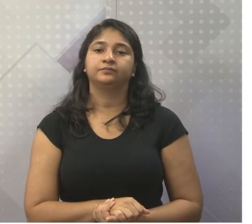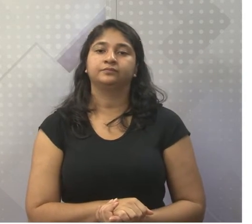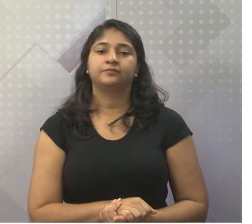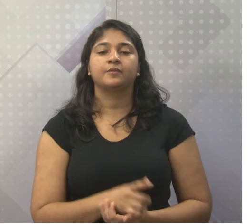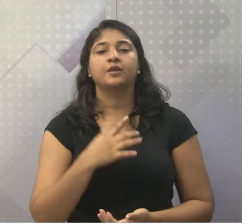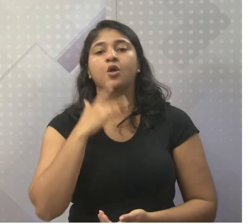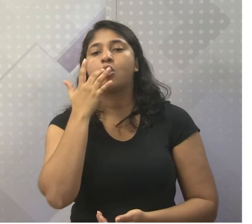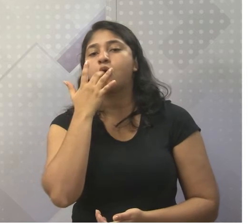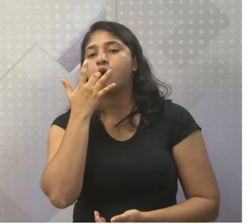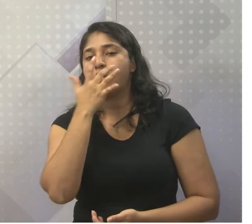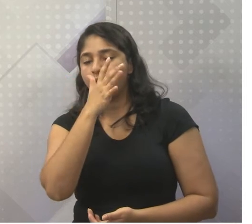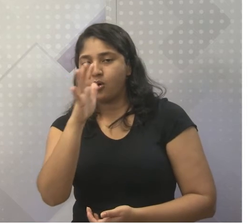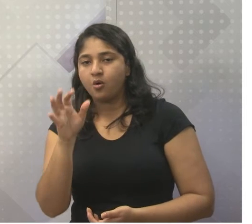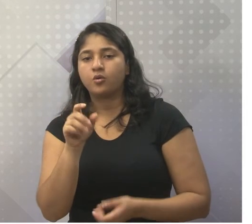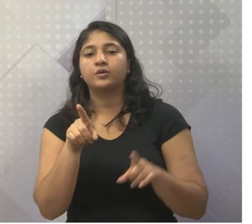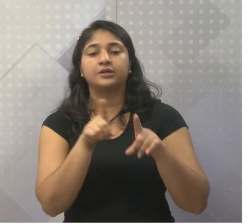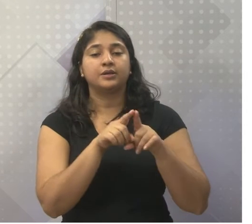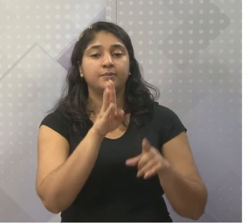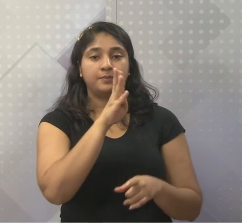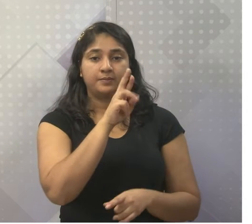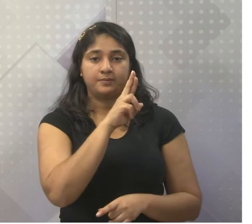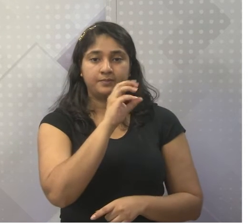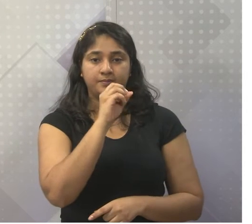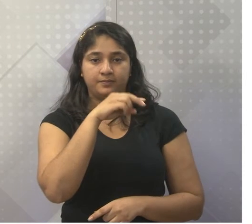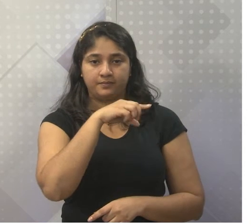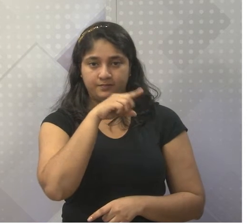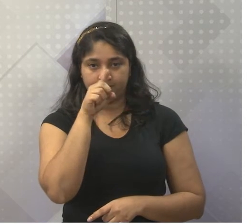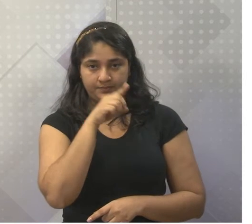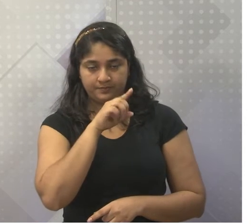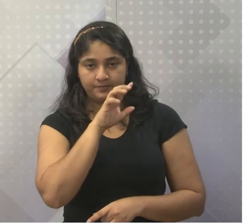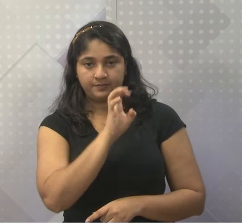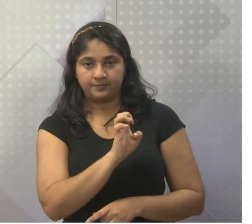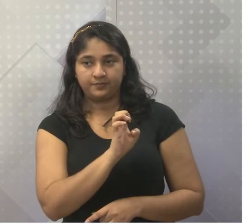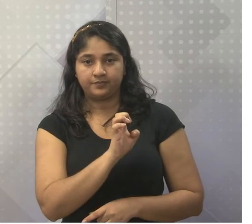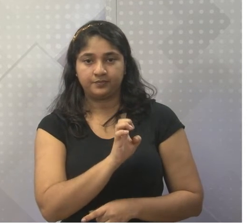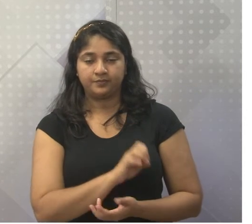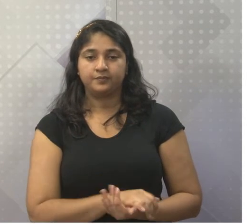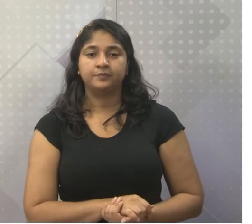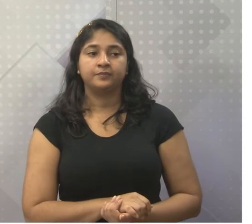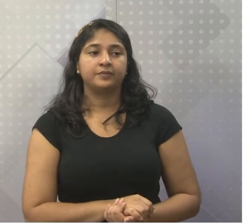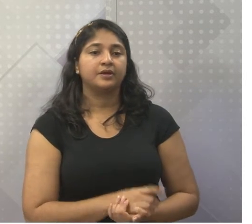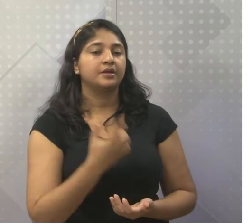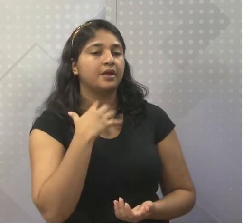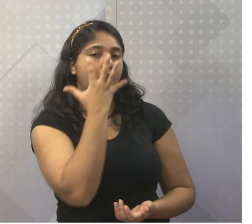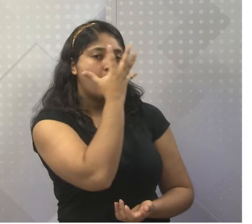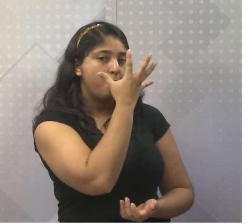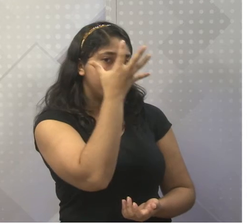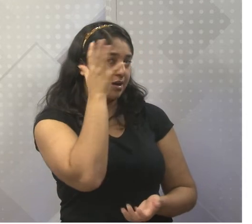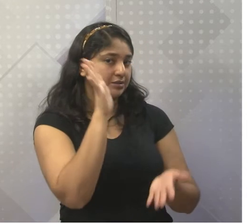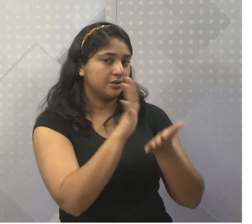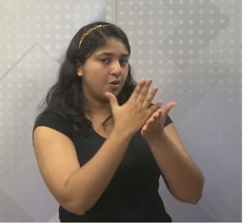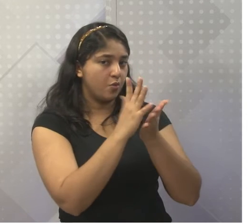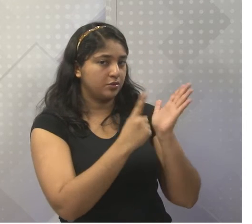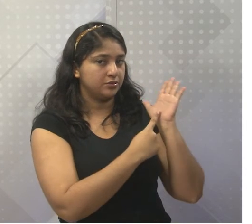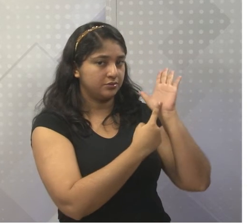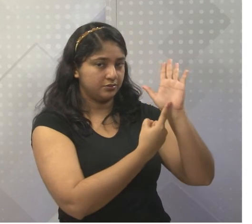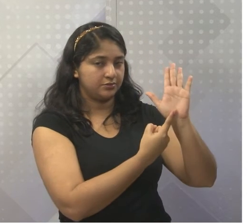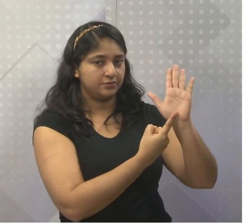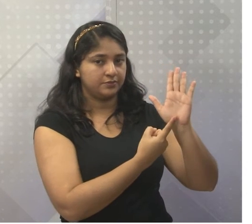Em ouro e bronze, né? E aí tem algumas máscaras africanas